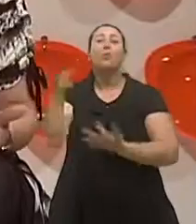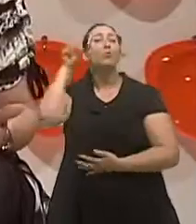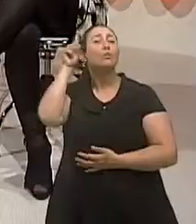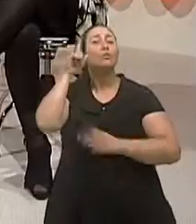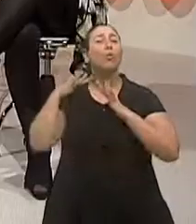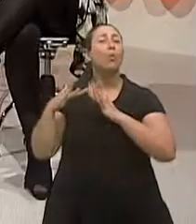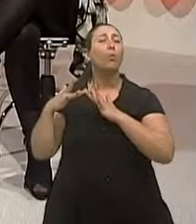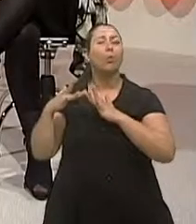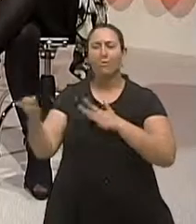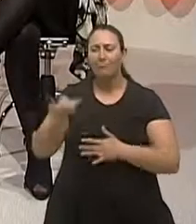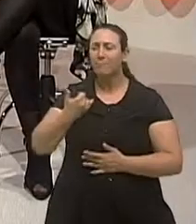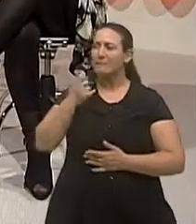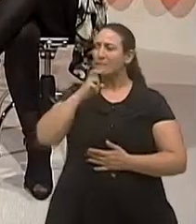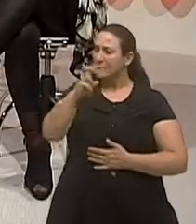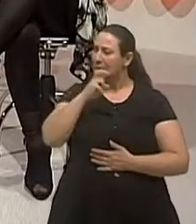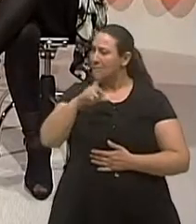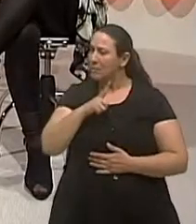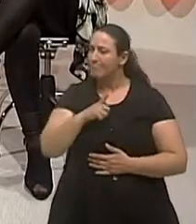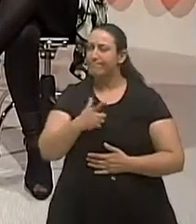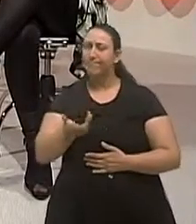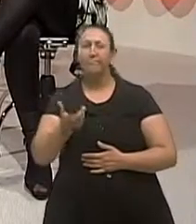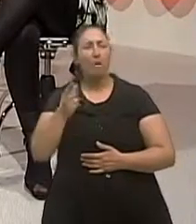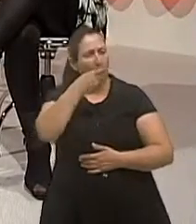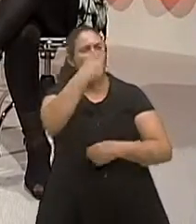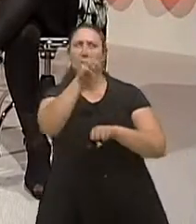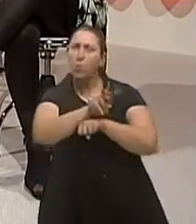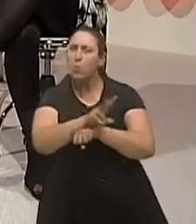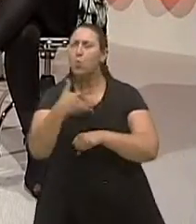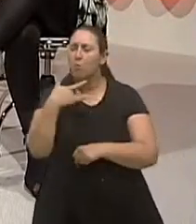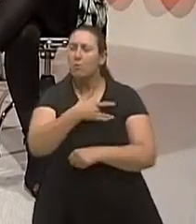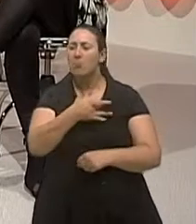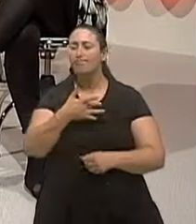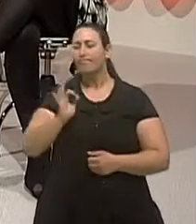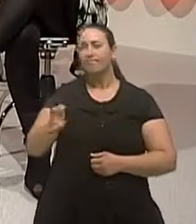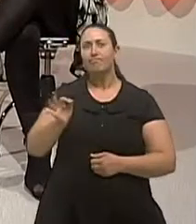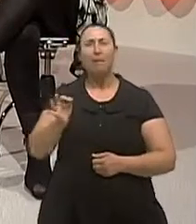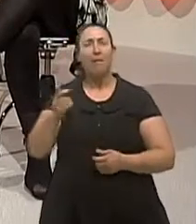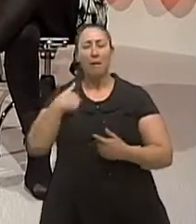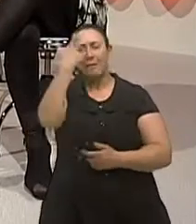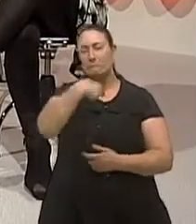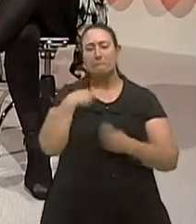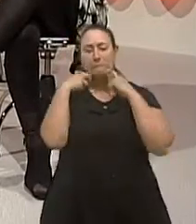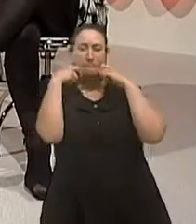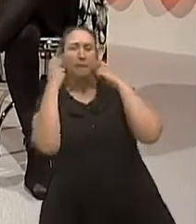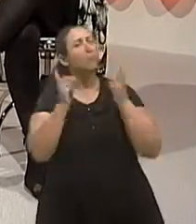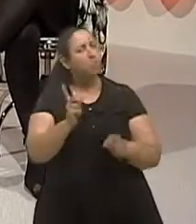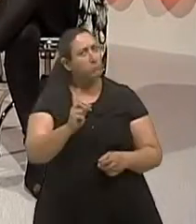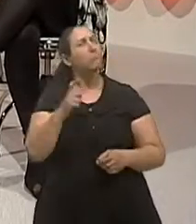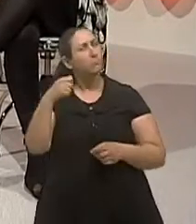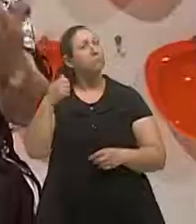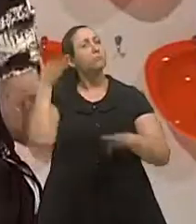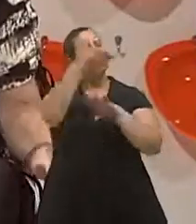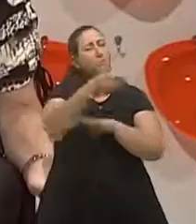convivência com essa pessoa é para o bem dela a prevenção pode ser feita também, doutor tem gente que em casa deve estar se